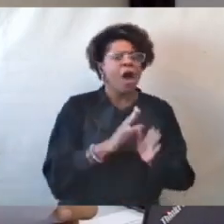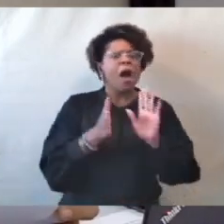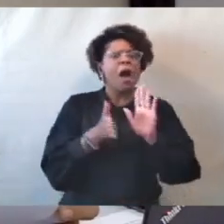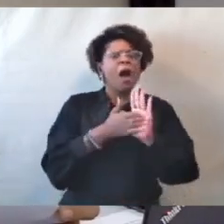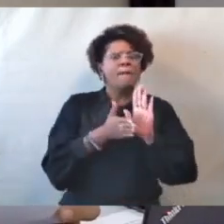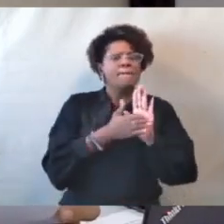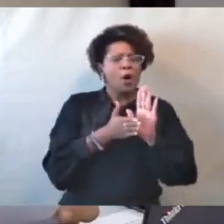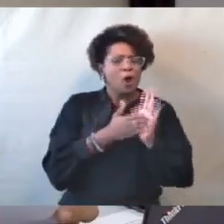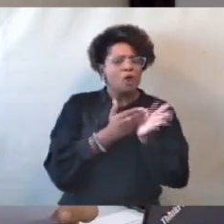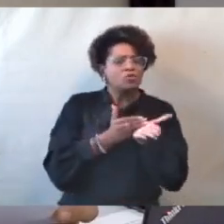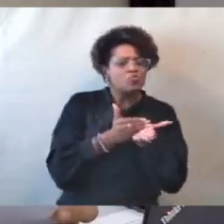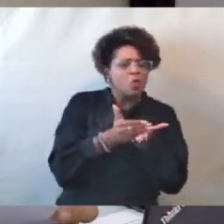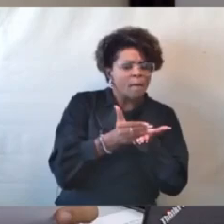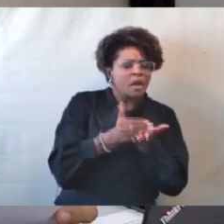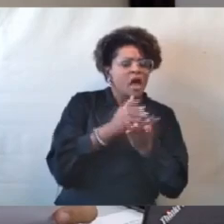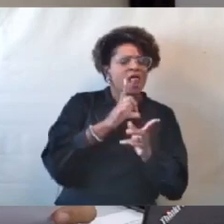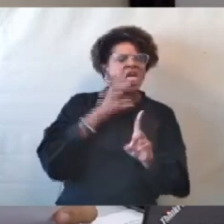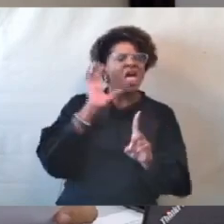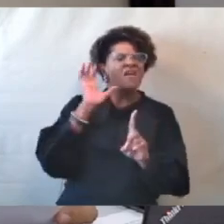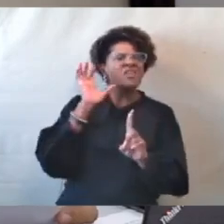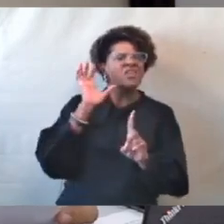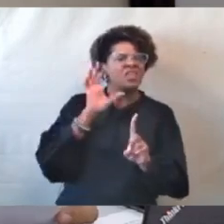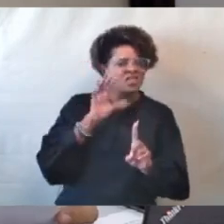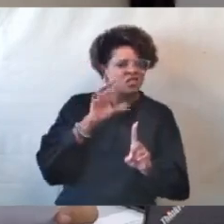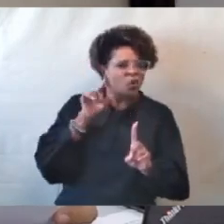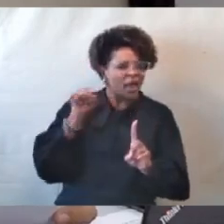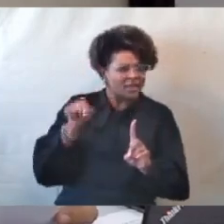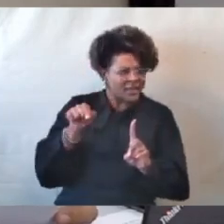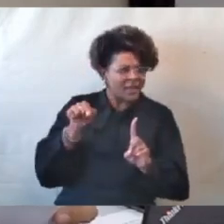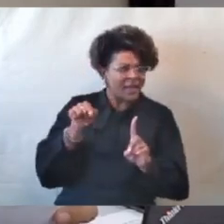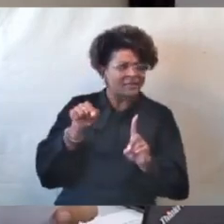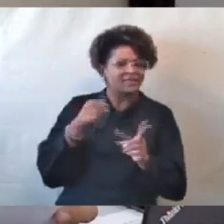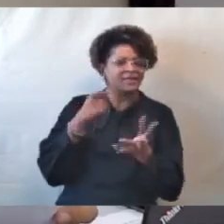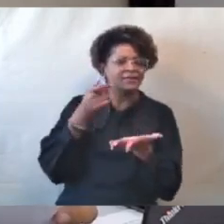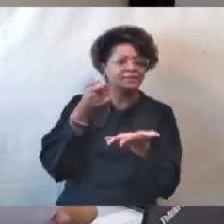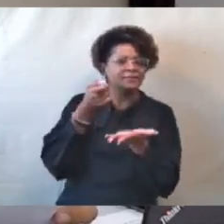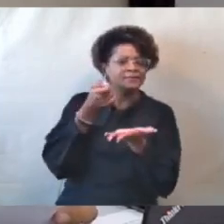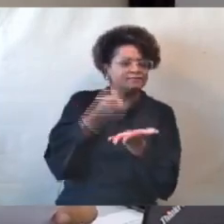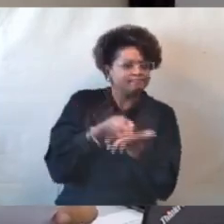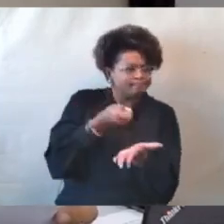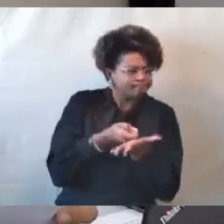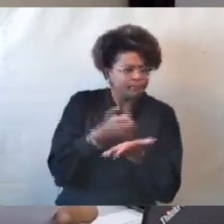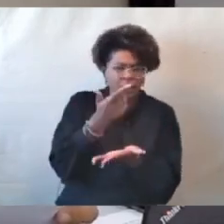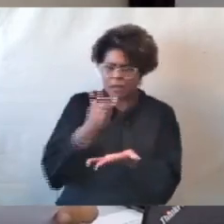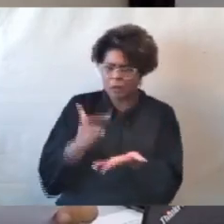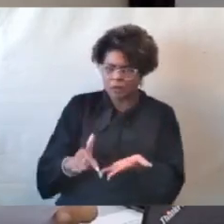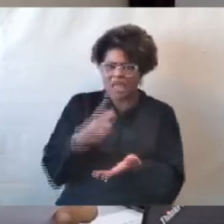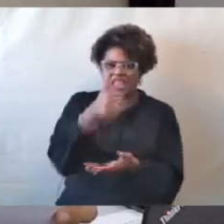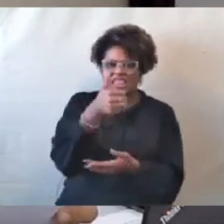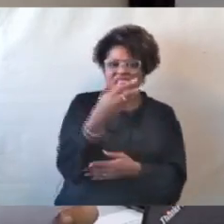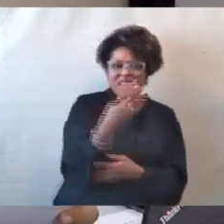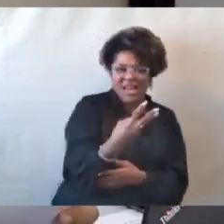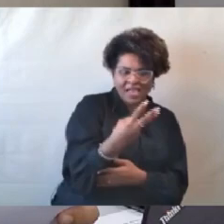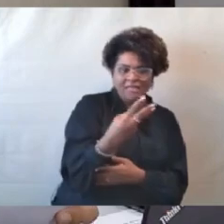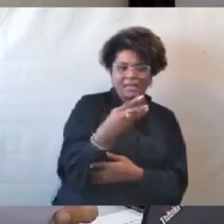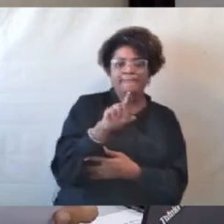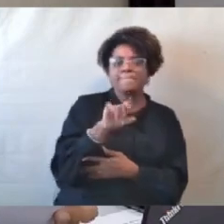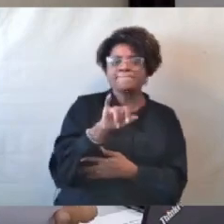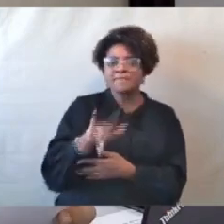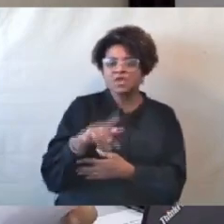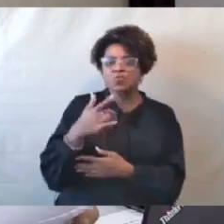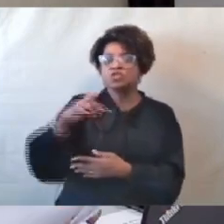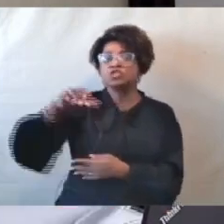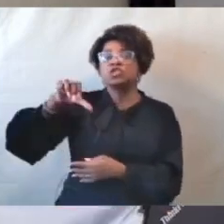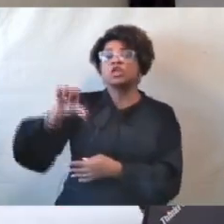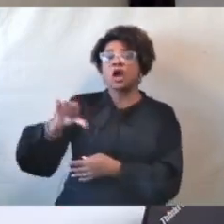projeto básico de inexigibilidade de licitação R$ 13.019? Por que o valor aumentou em relação ao último contrato?